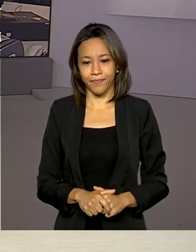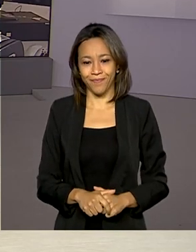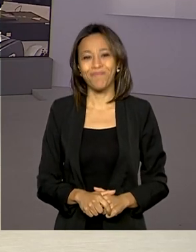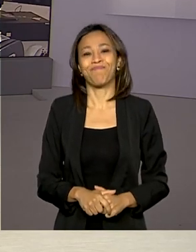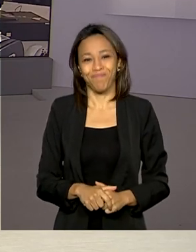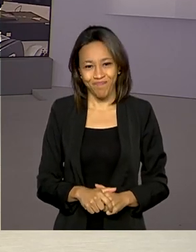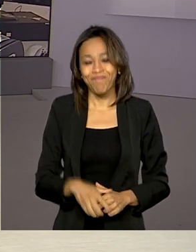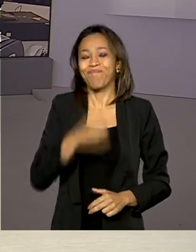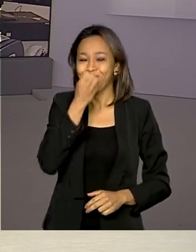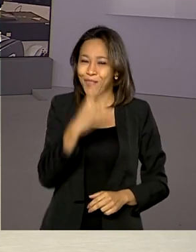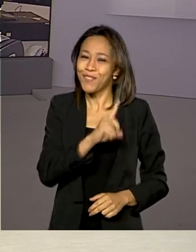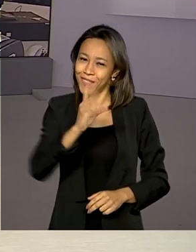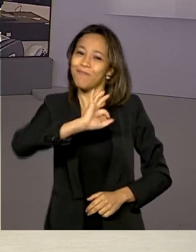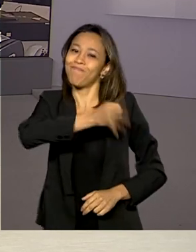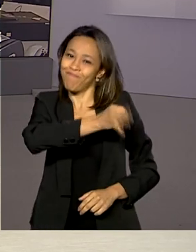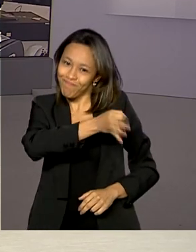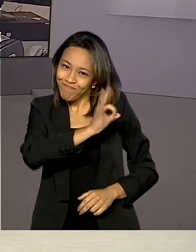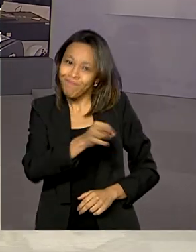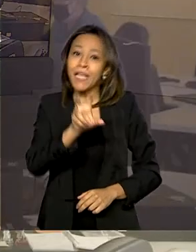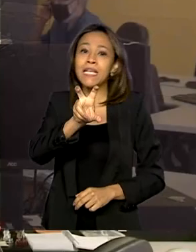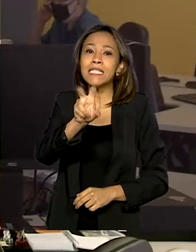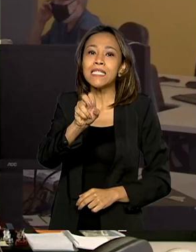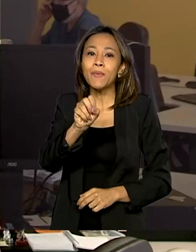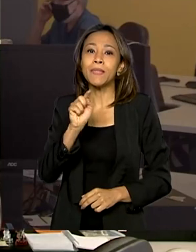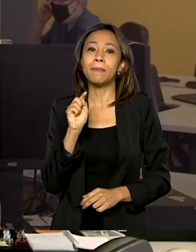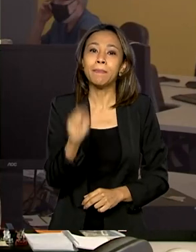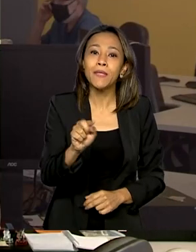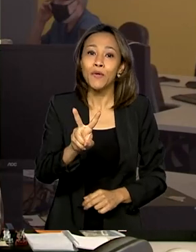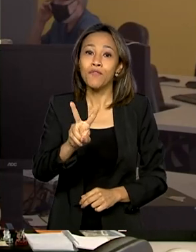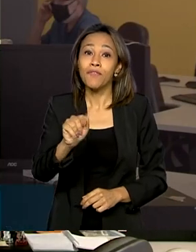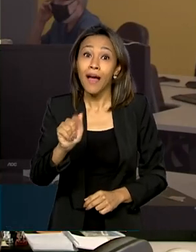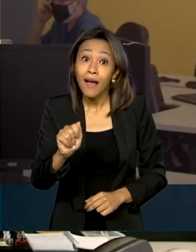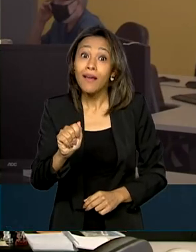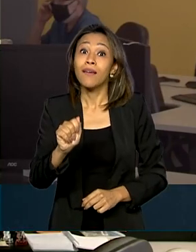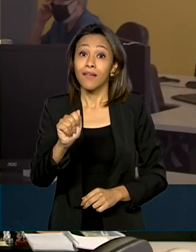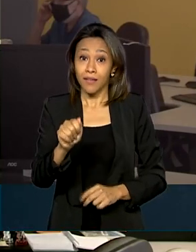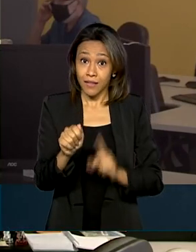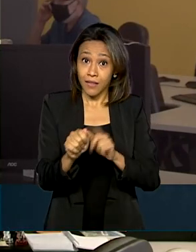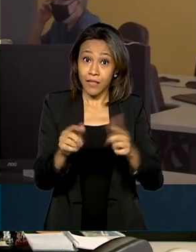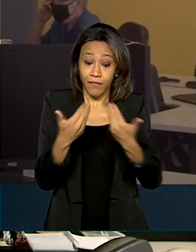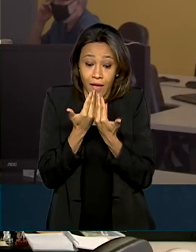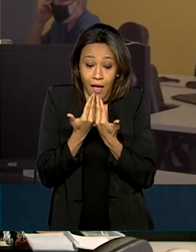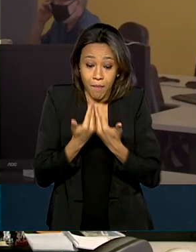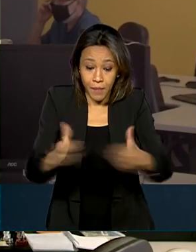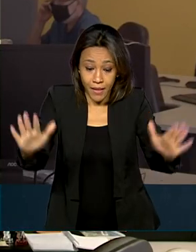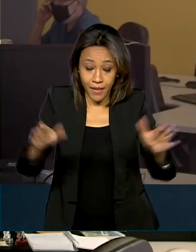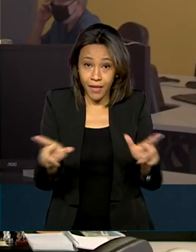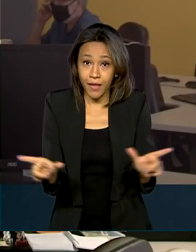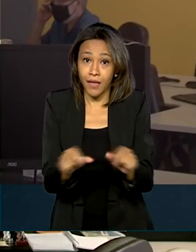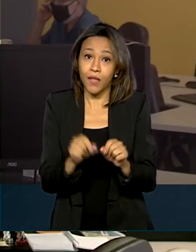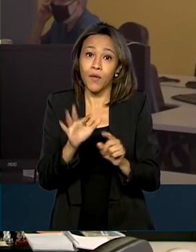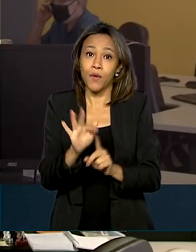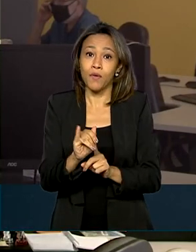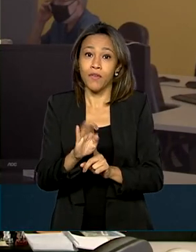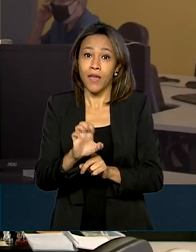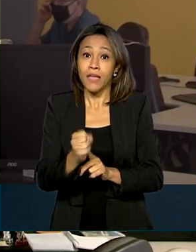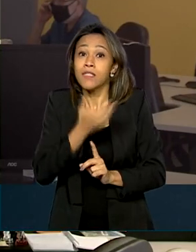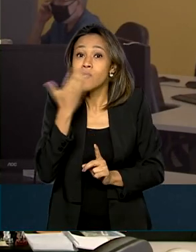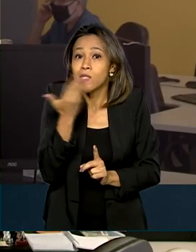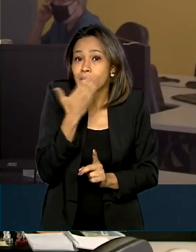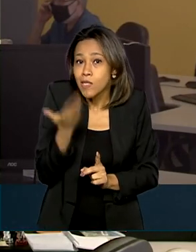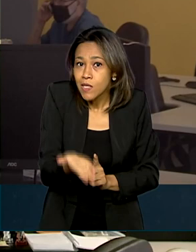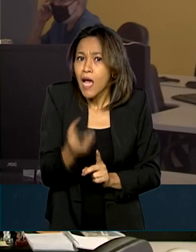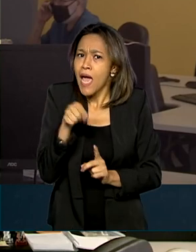Bom dia, Renata. isso mesmo, são 50 mil vagas remanescentes do FIES, que vão ser abertas daqui a pouquinho, a partir das 10 horas da manhã. As